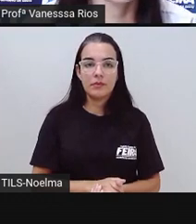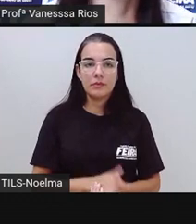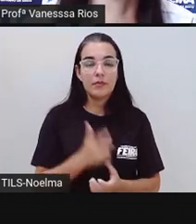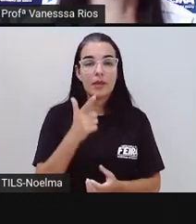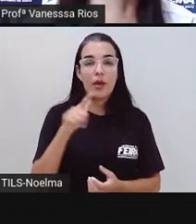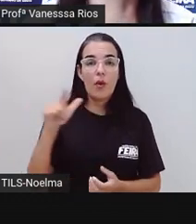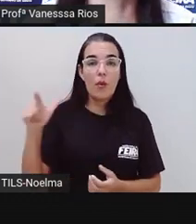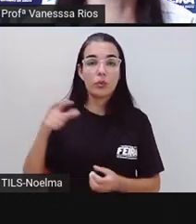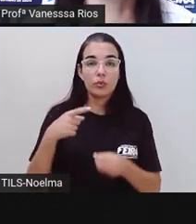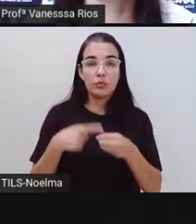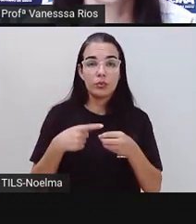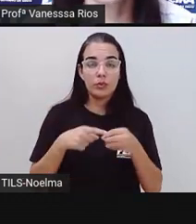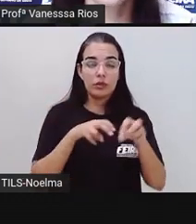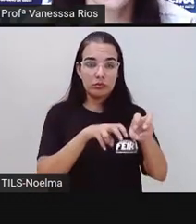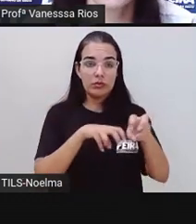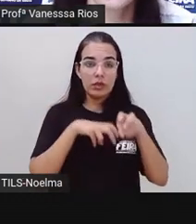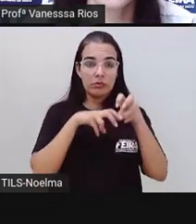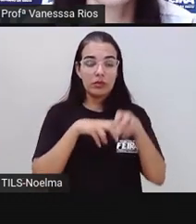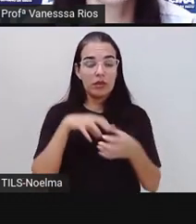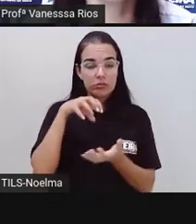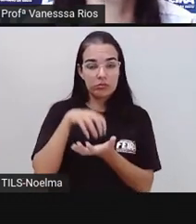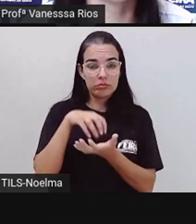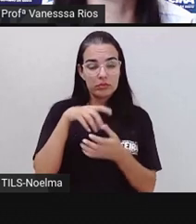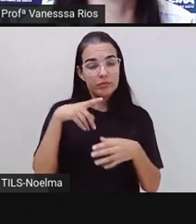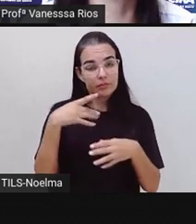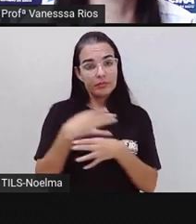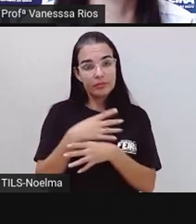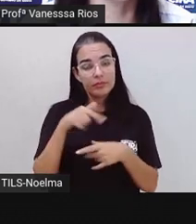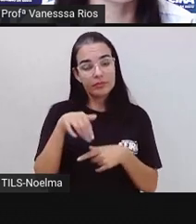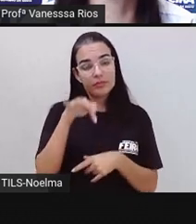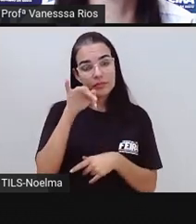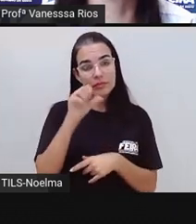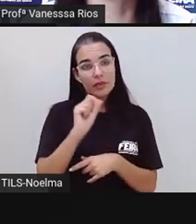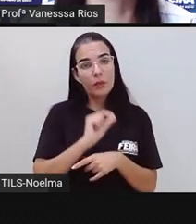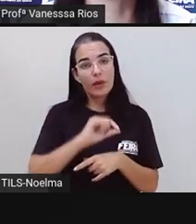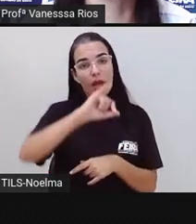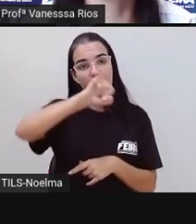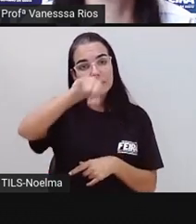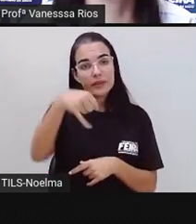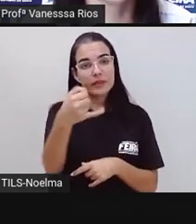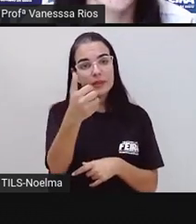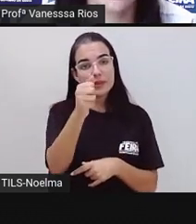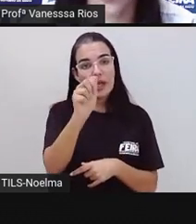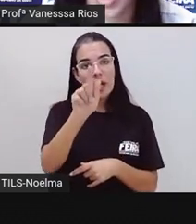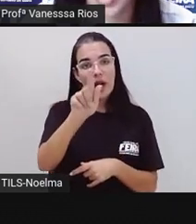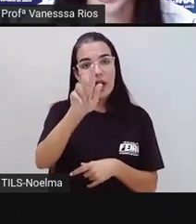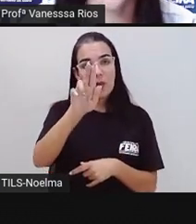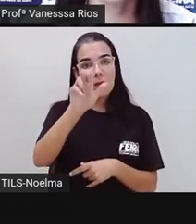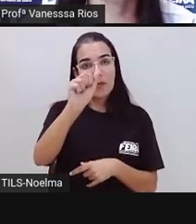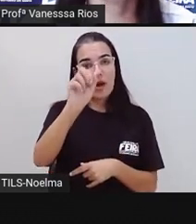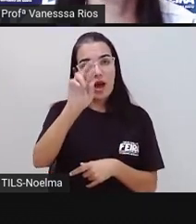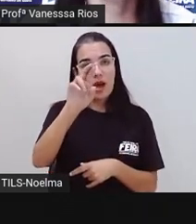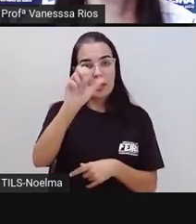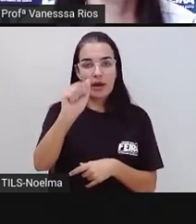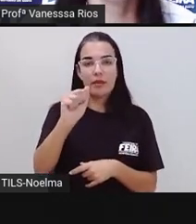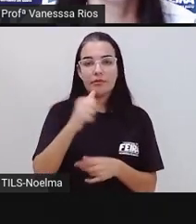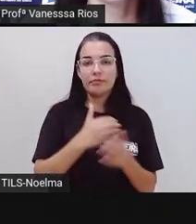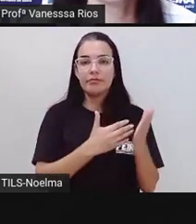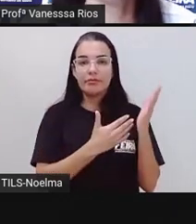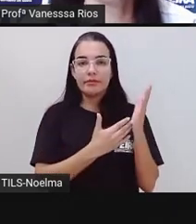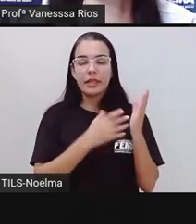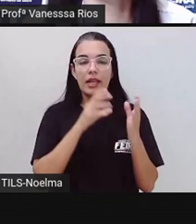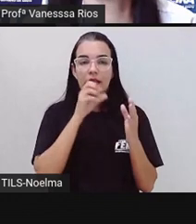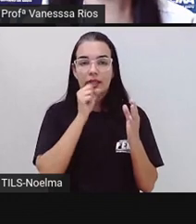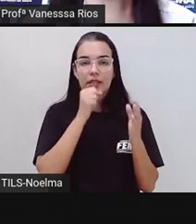Outro distrito que compõe o município de Feira de Santana é o distrito de Jaguara. E